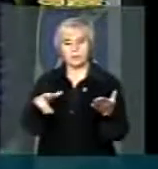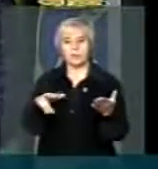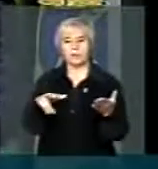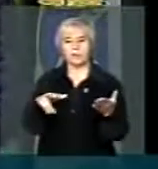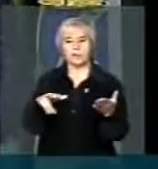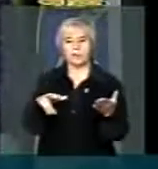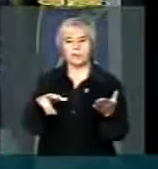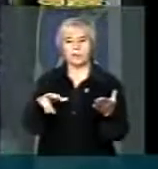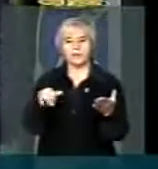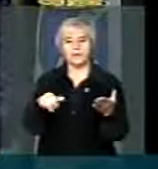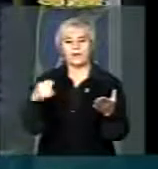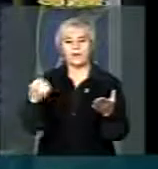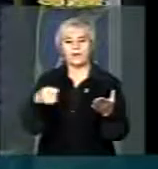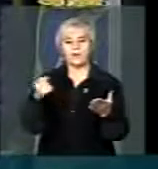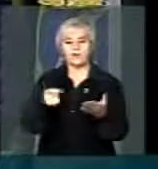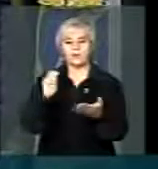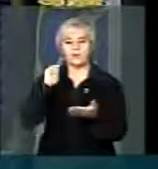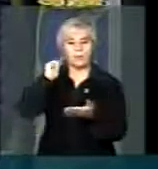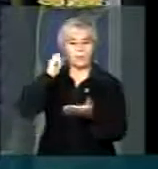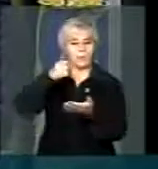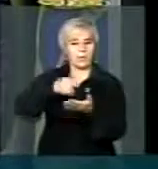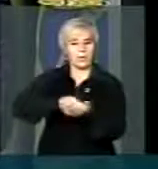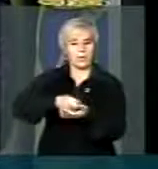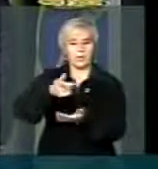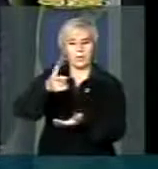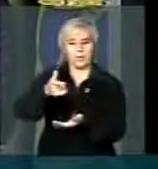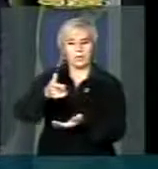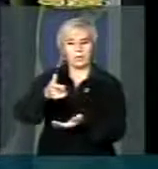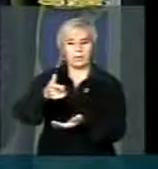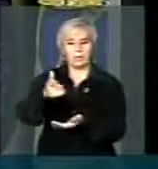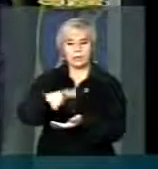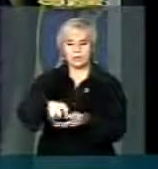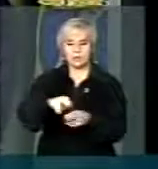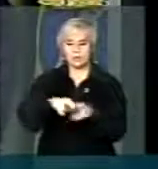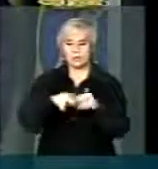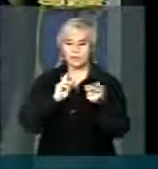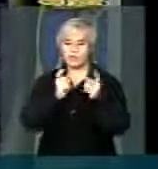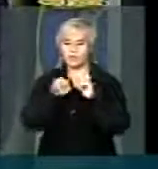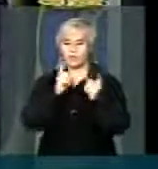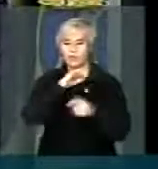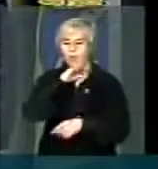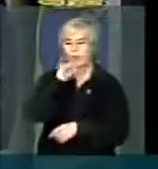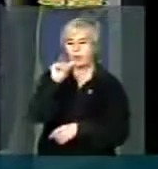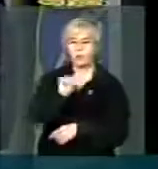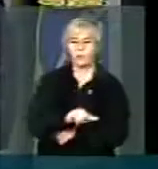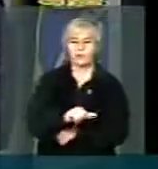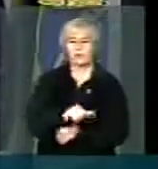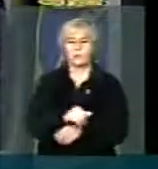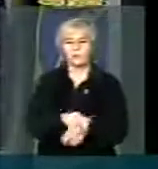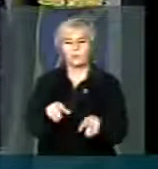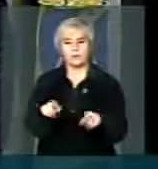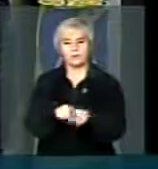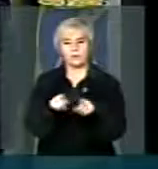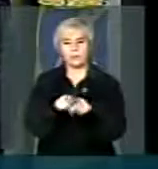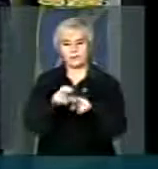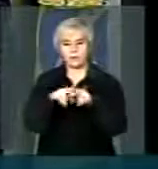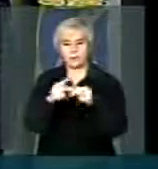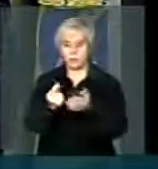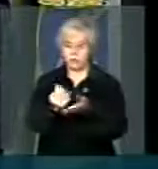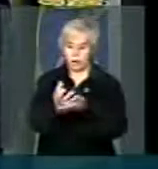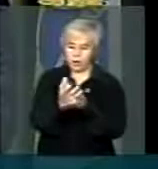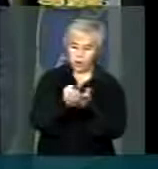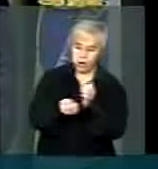que pagar por uma má administração, e pior do que isso, pela corrupção